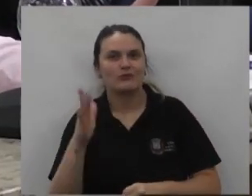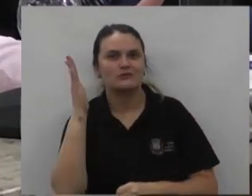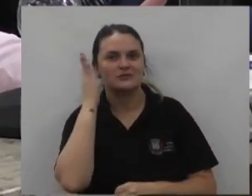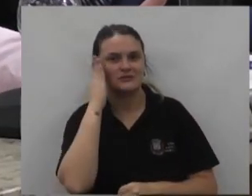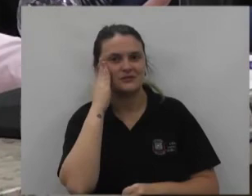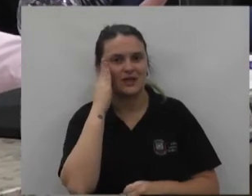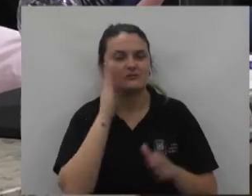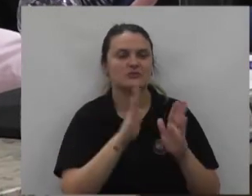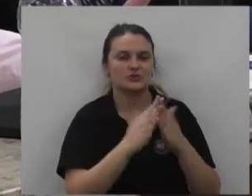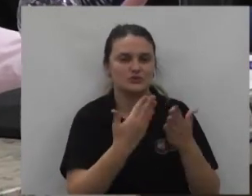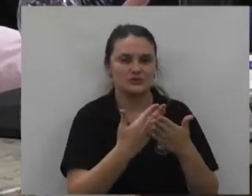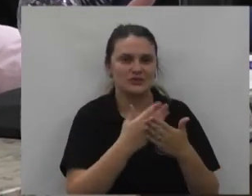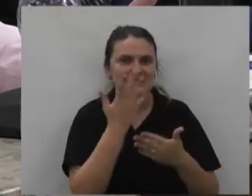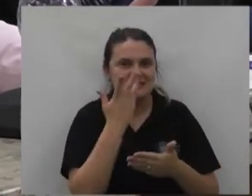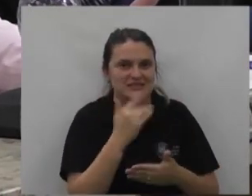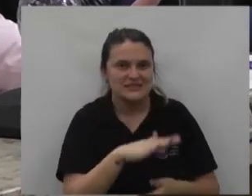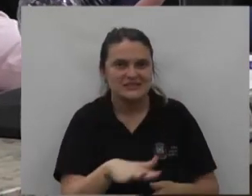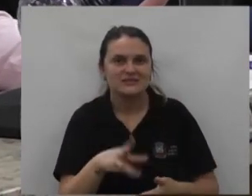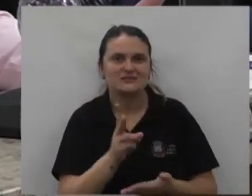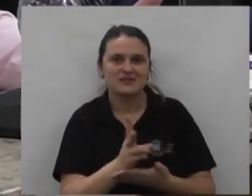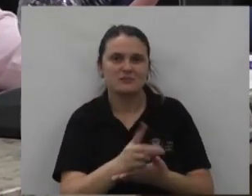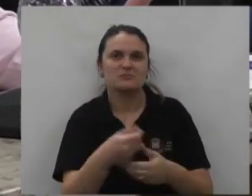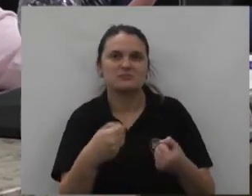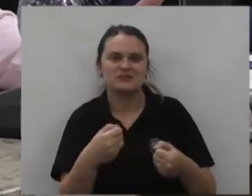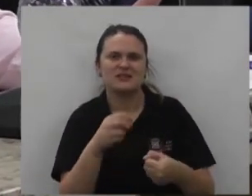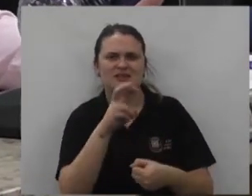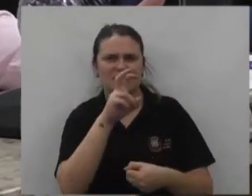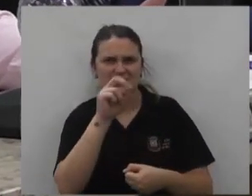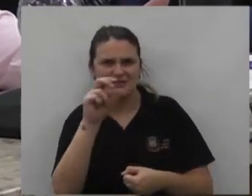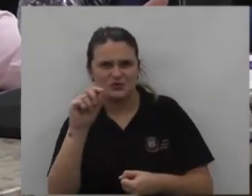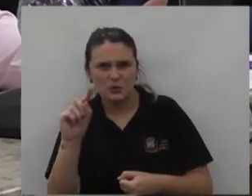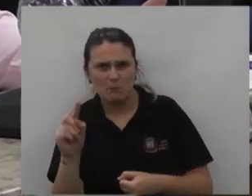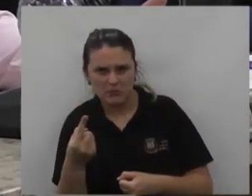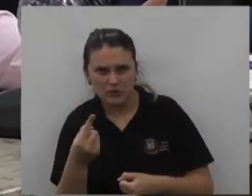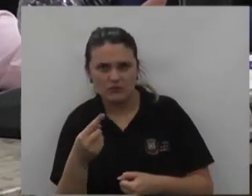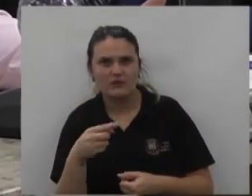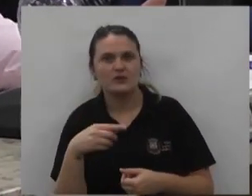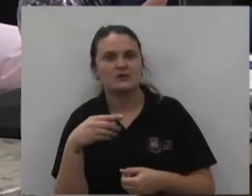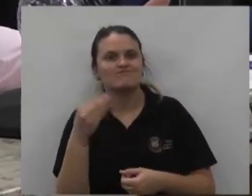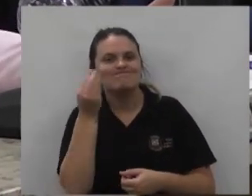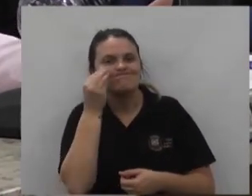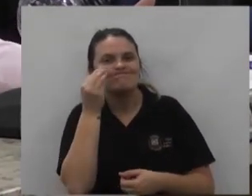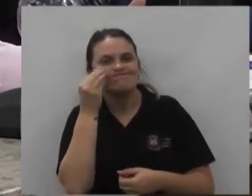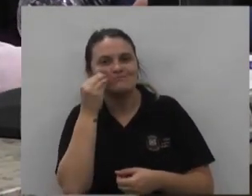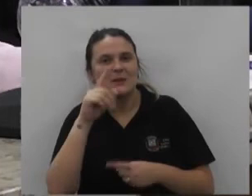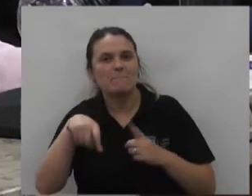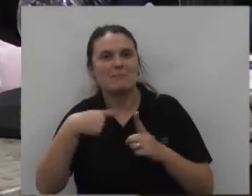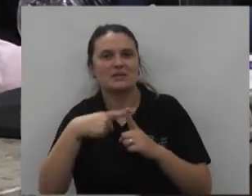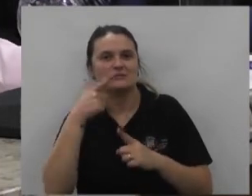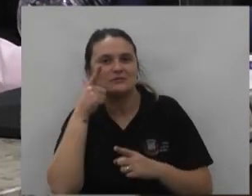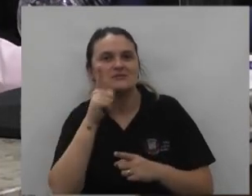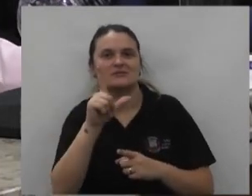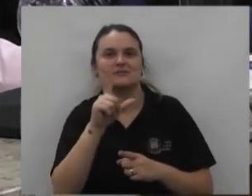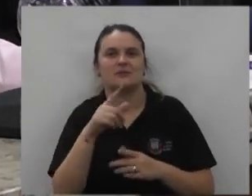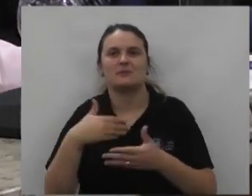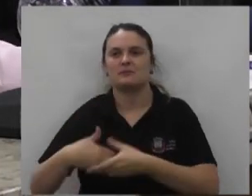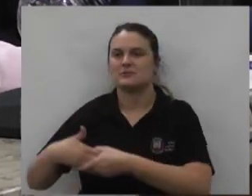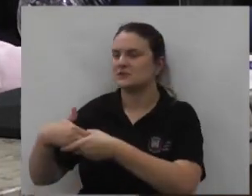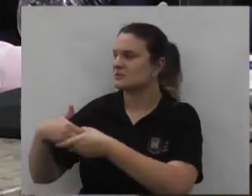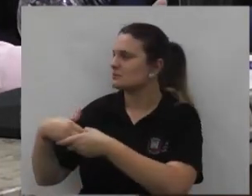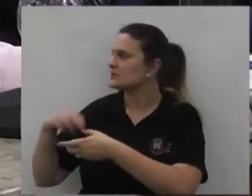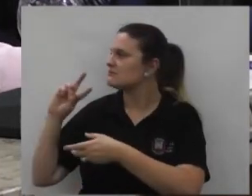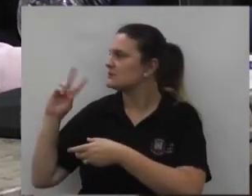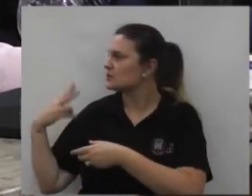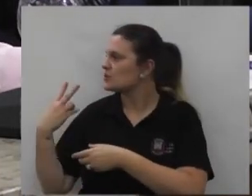sabe necessidade do CMEI então é meio milhão então a gente vai trabalhar para conseguir mais e parabéns para todos os vereadores aí